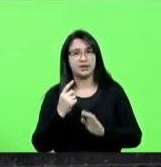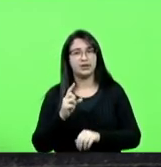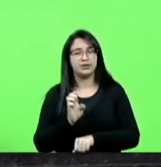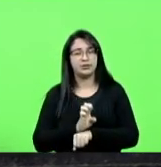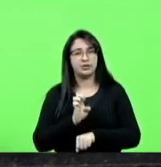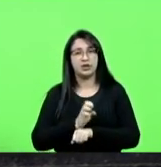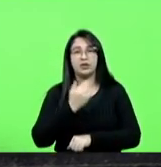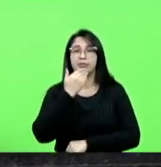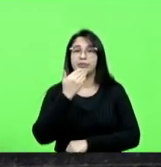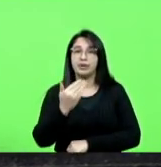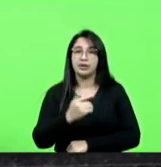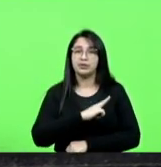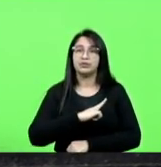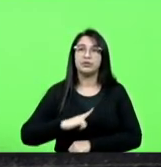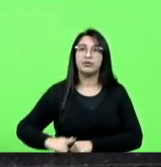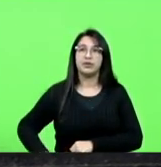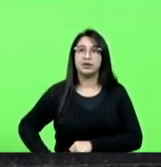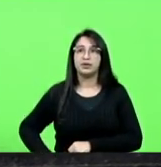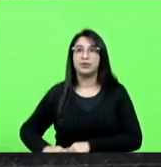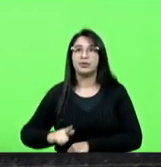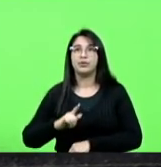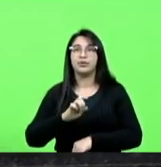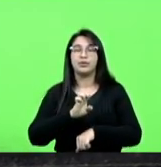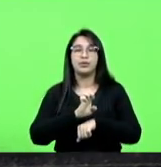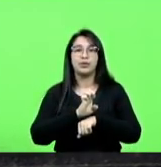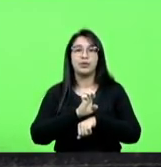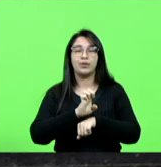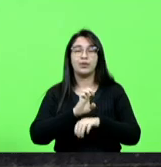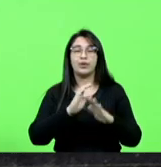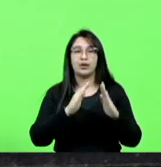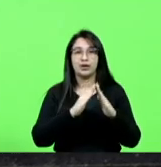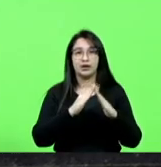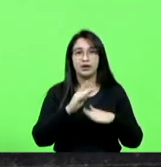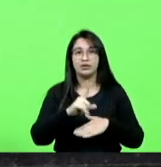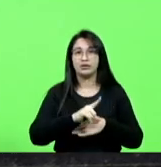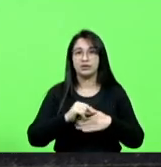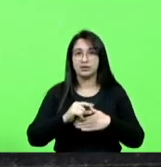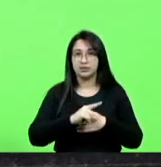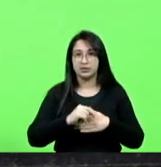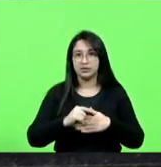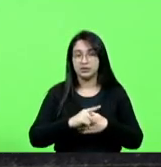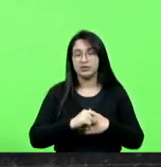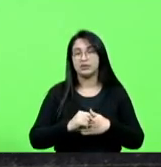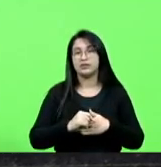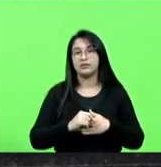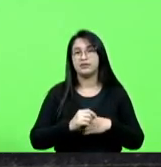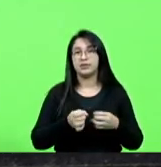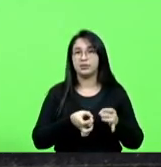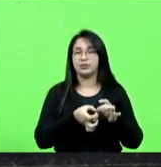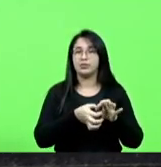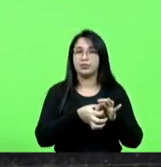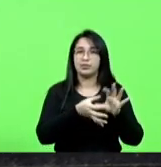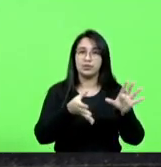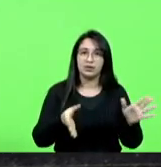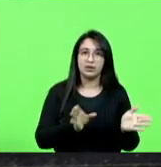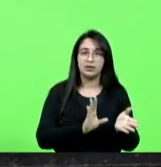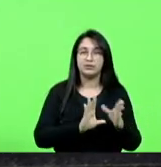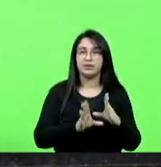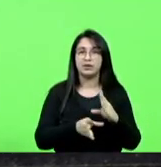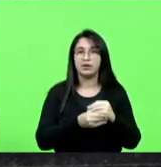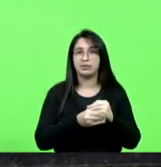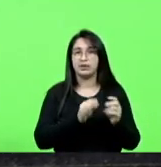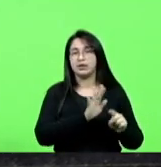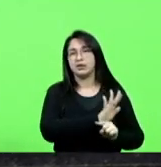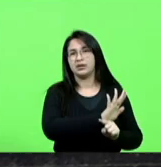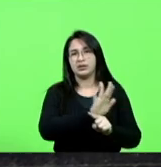governador e a casa civil para que libere o quanto antes as emendas que tanto irá ajudar esses municípios